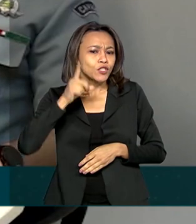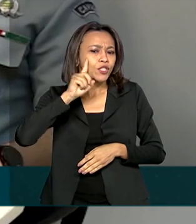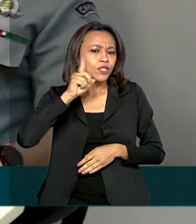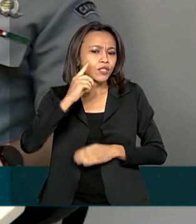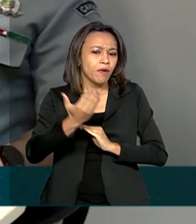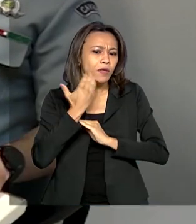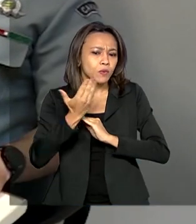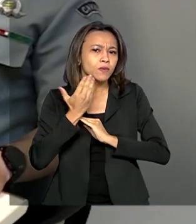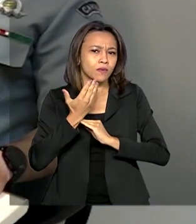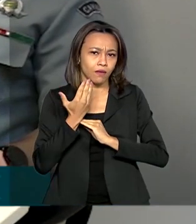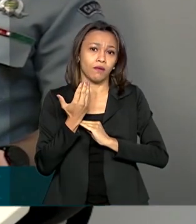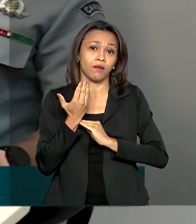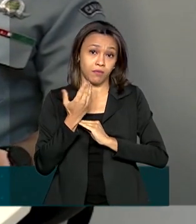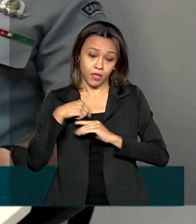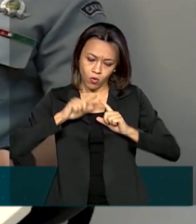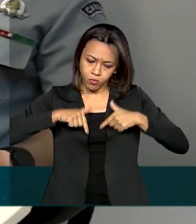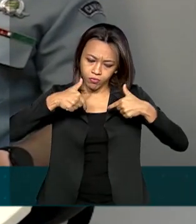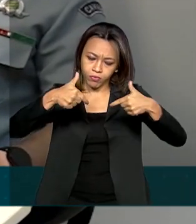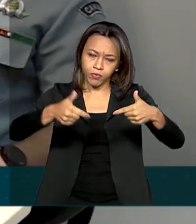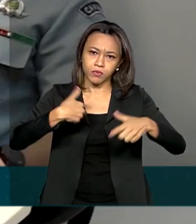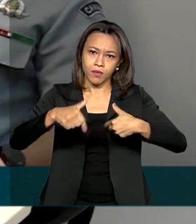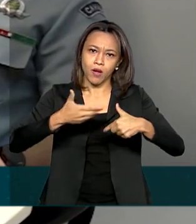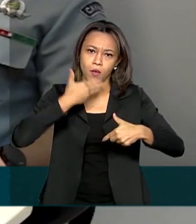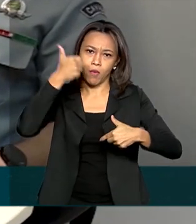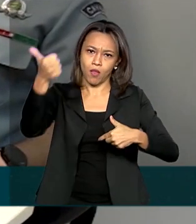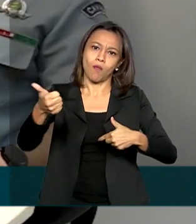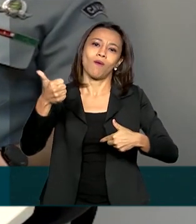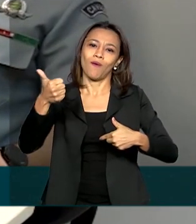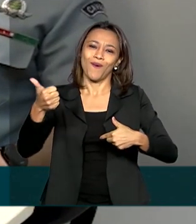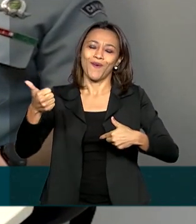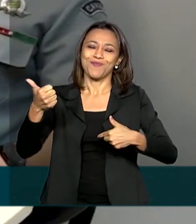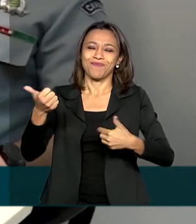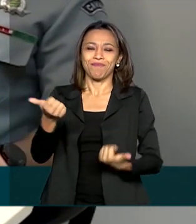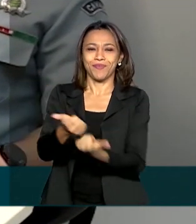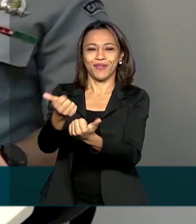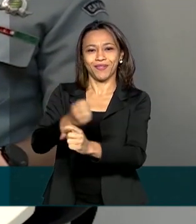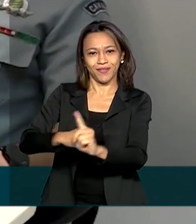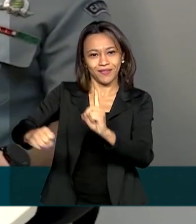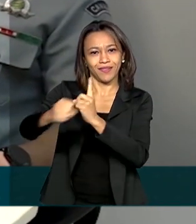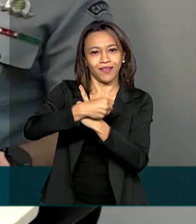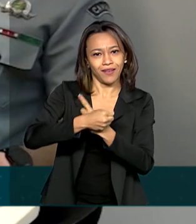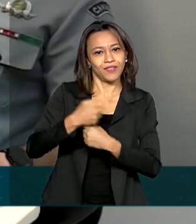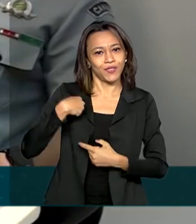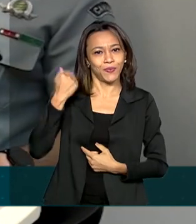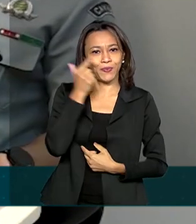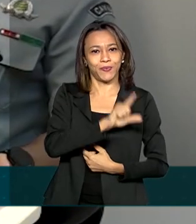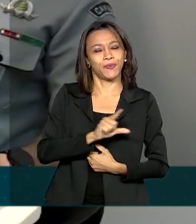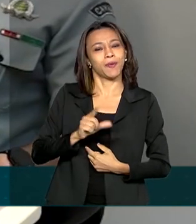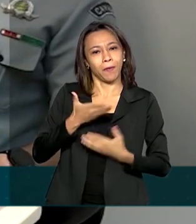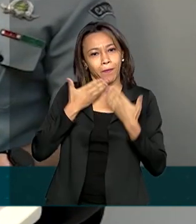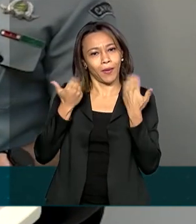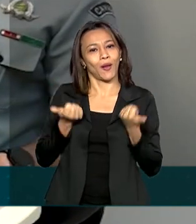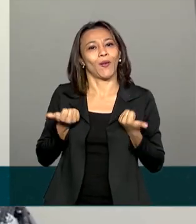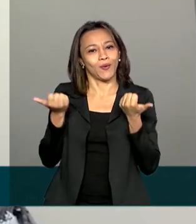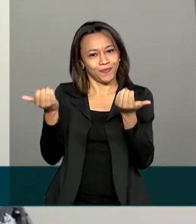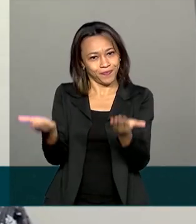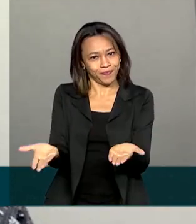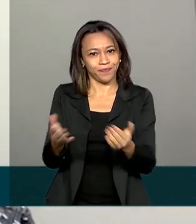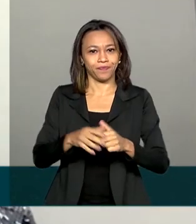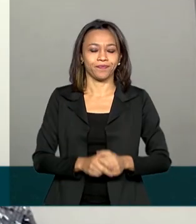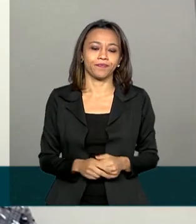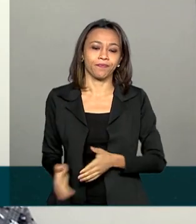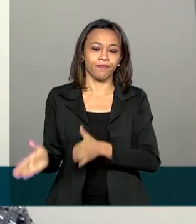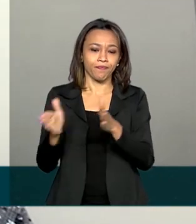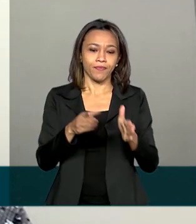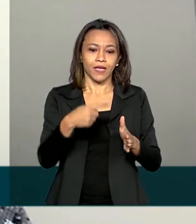possa executar um trabalho melhor frente à nossa sociedade, podendo ajudar eles da maneira que eles merecem. A